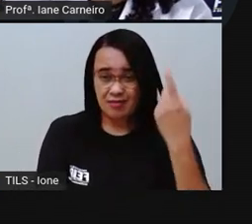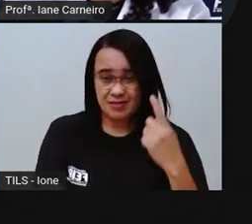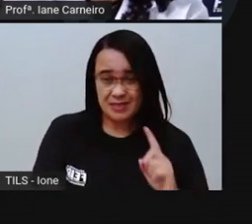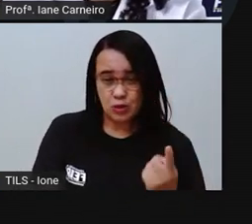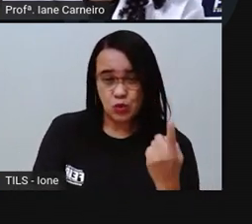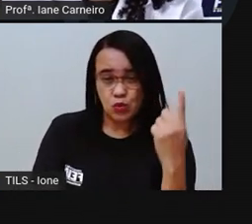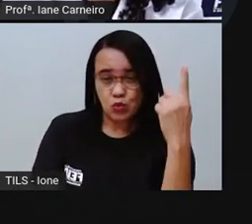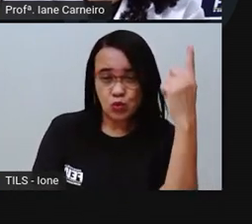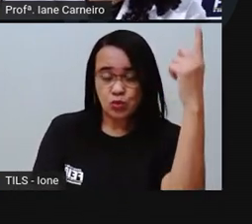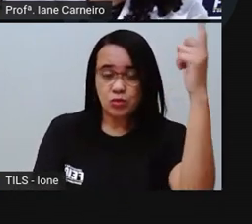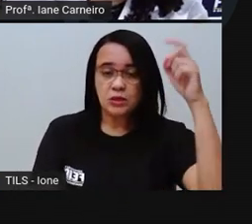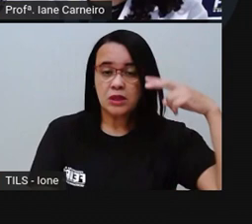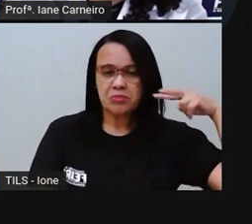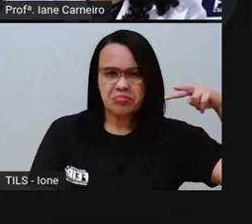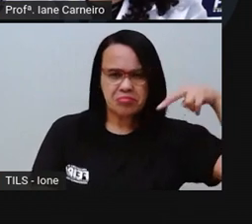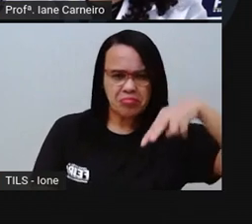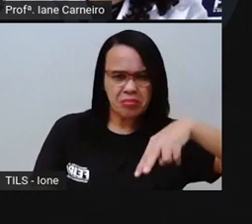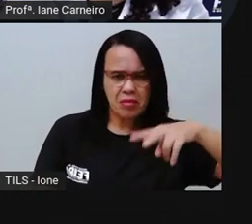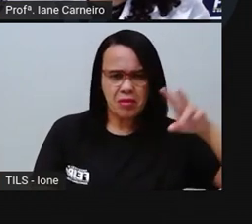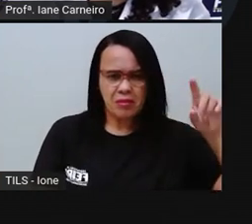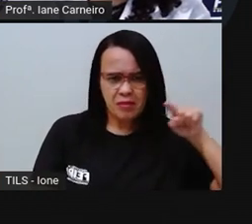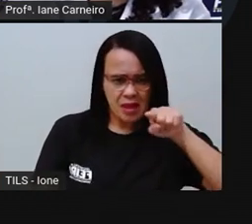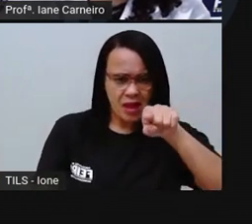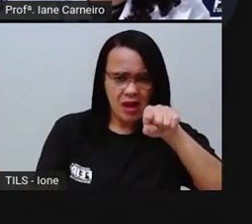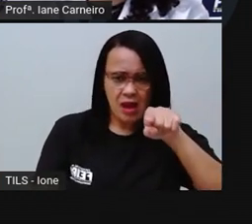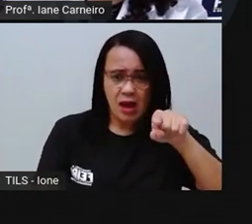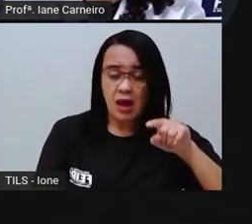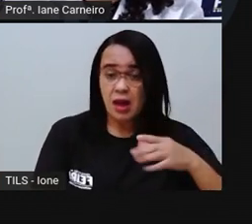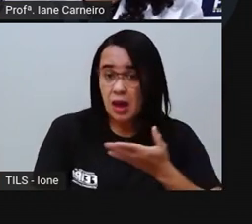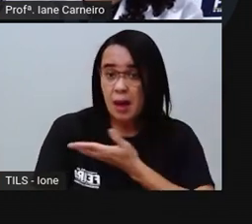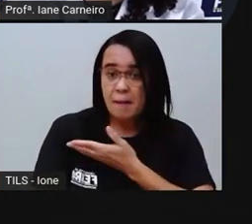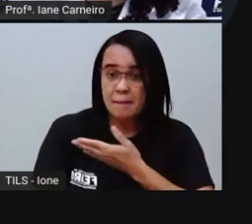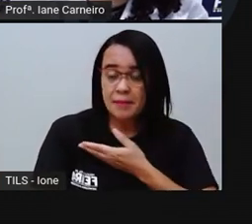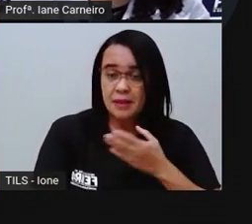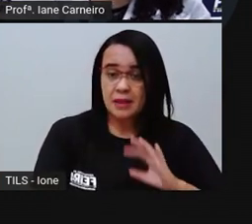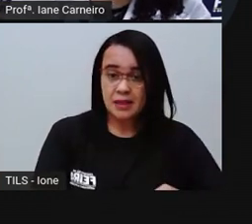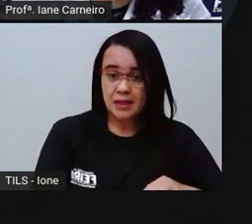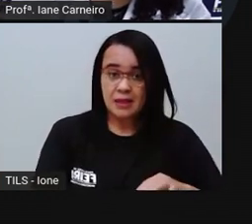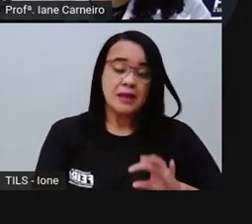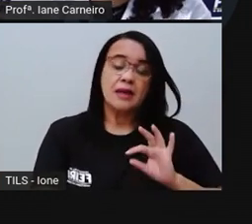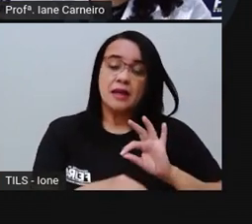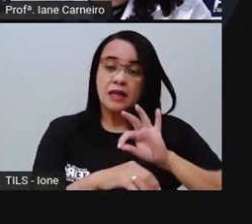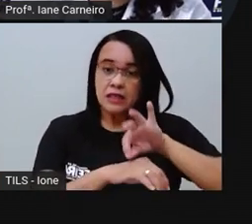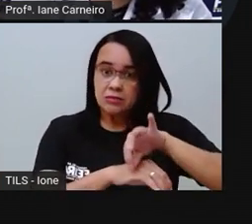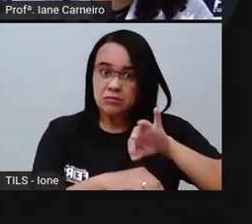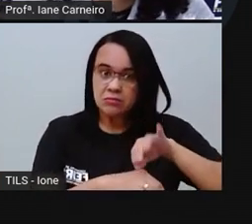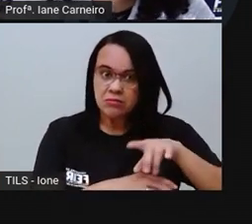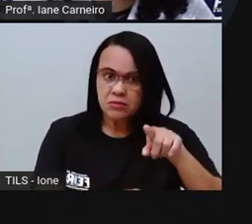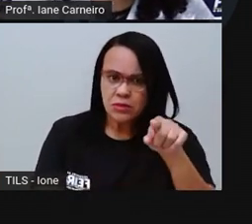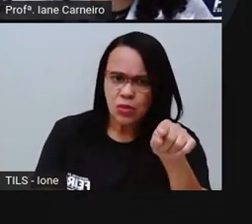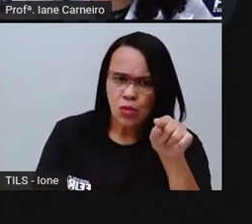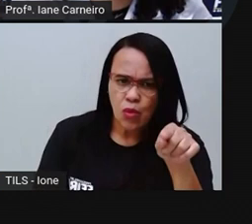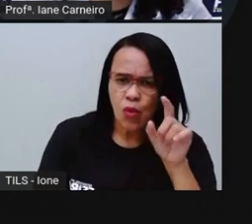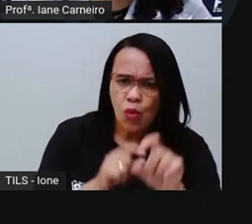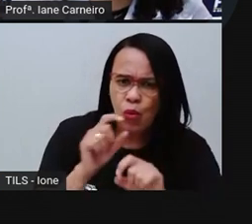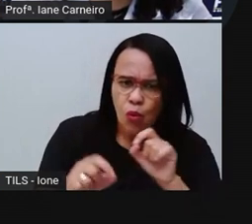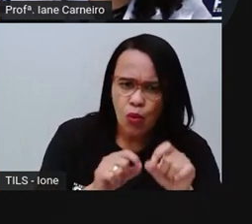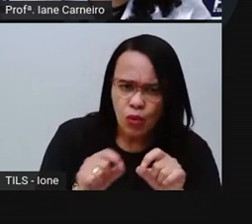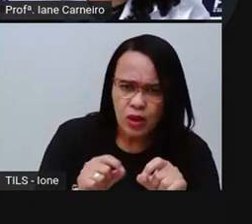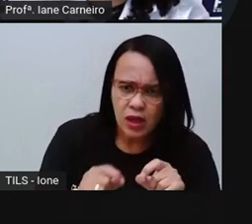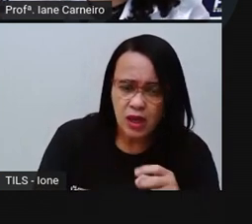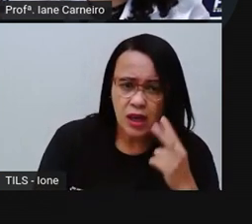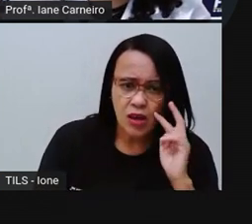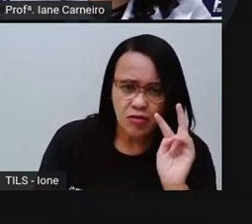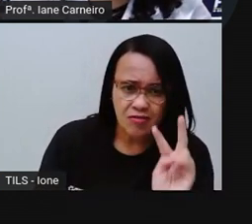Dona Centopeia, estou vendo que a senhora tem vontade de voar. É verdade, respondeu.